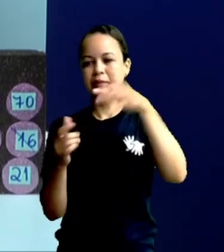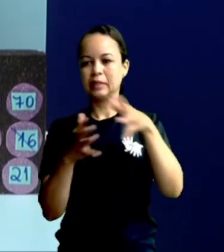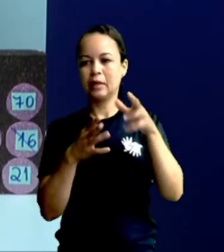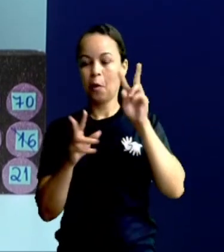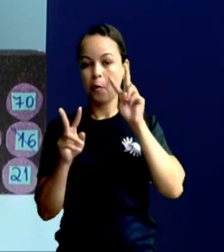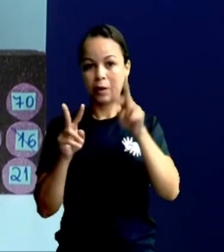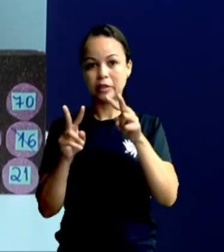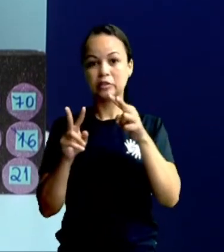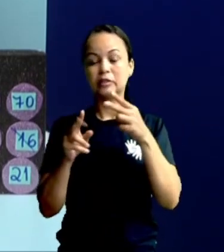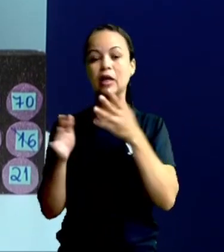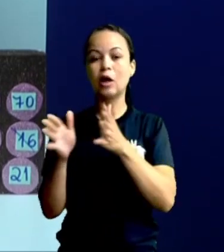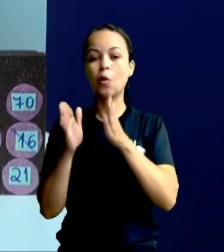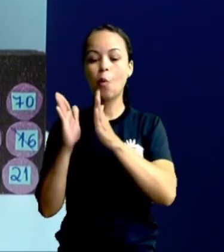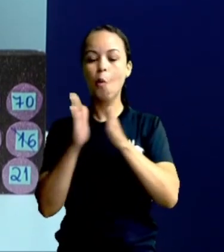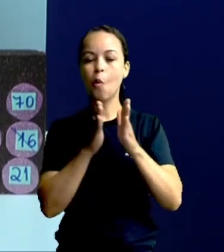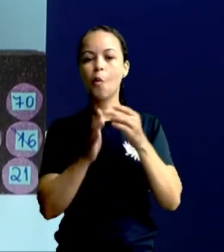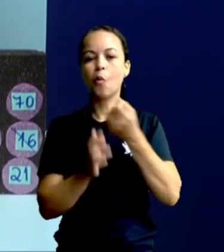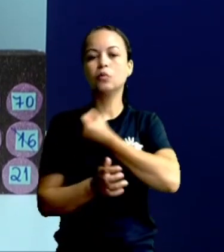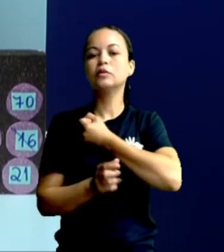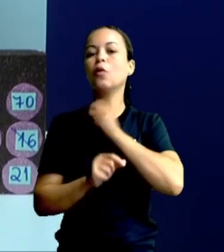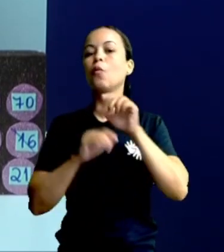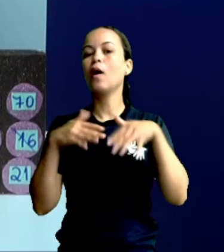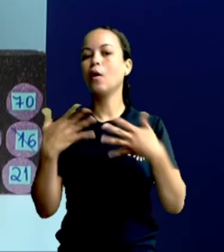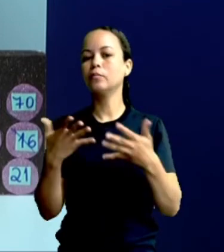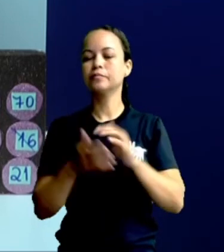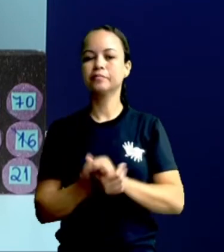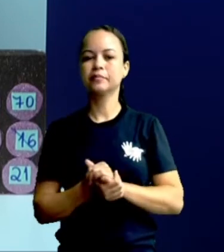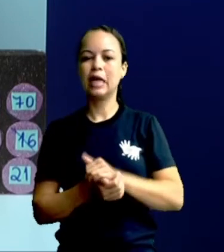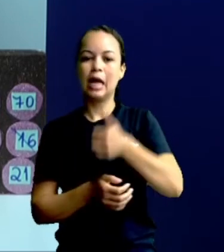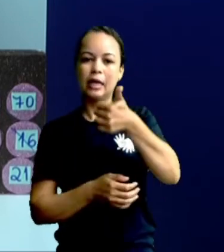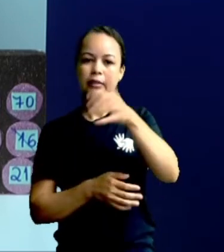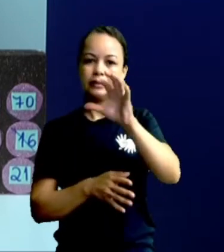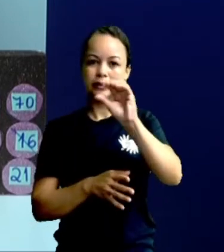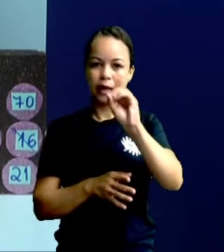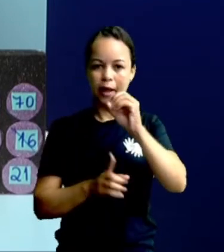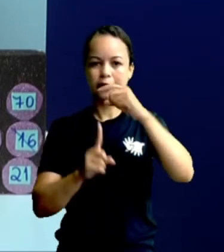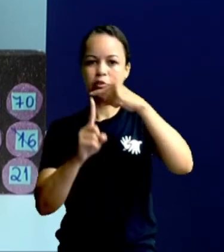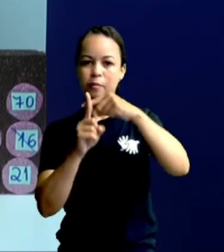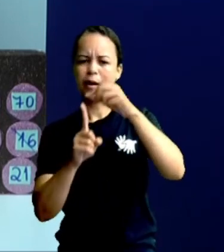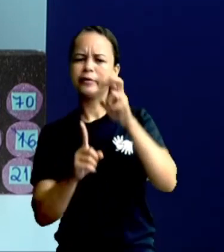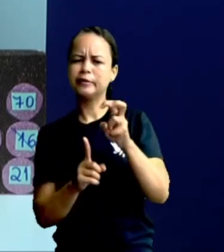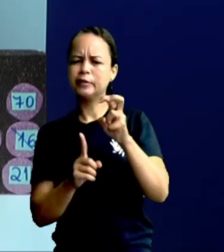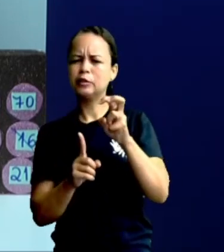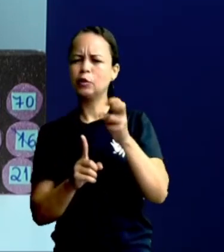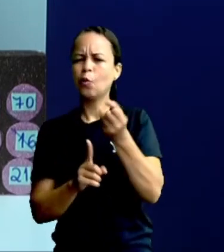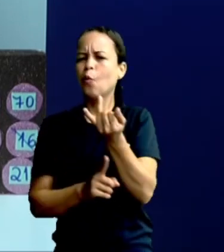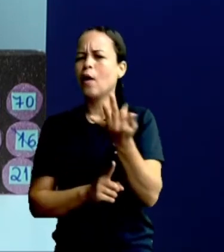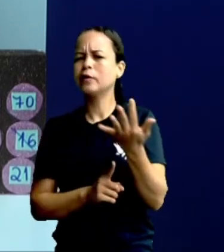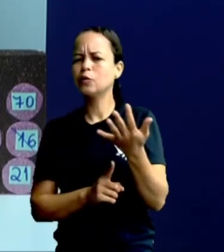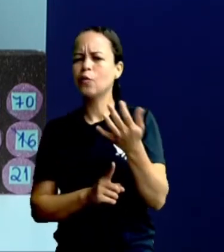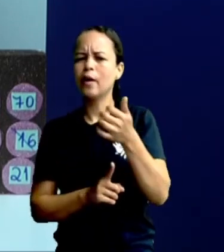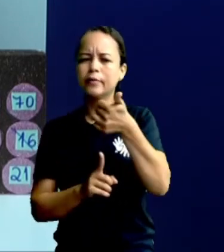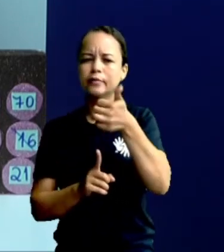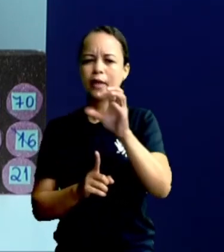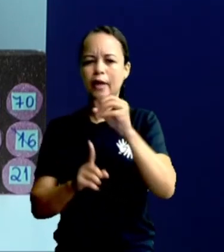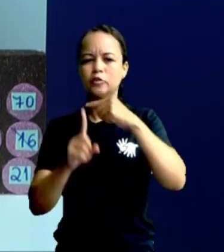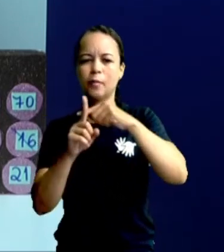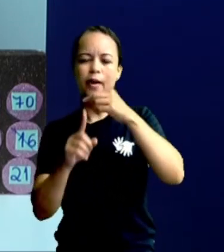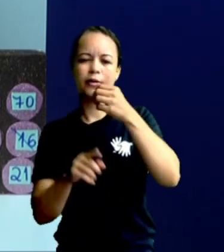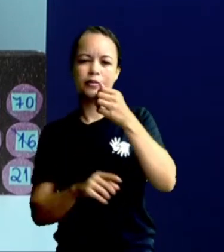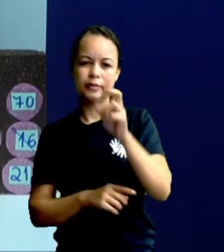sentença. Qual foi minha continha? 10 mais 5. Quanto é 10 mais 5, crianças?